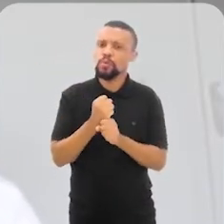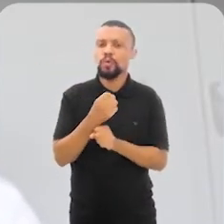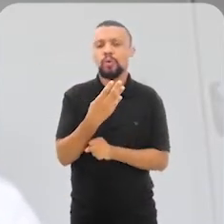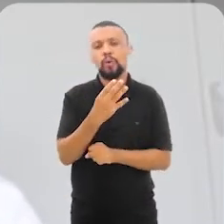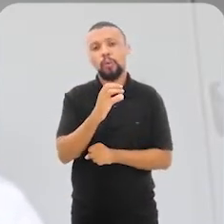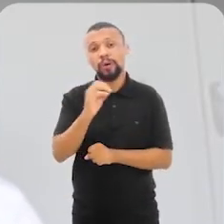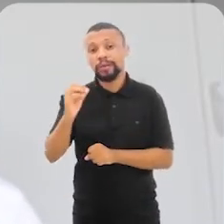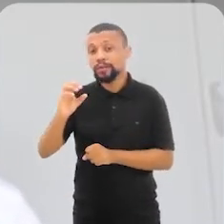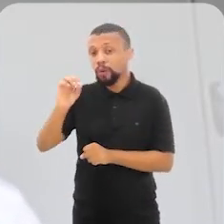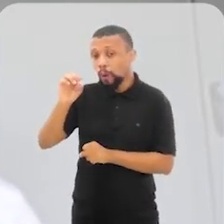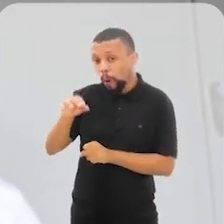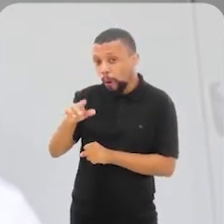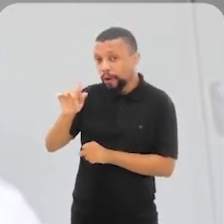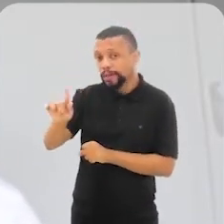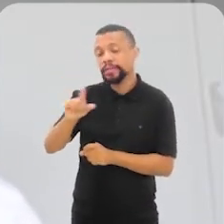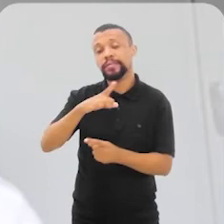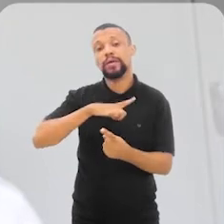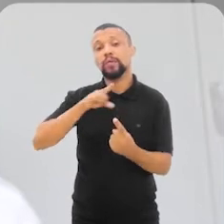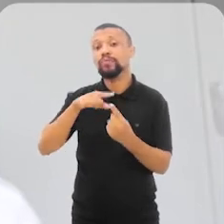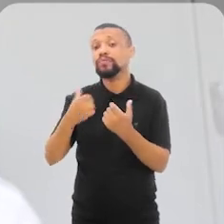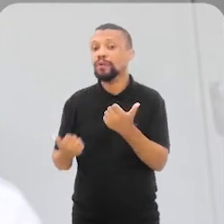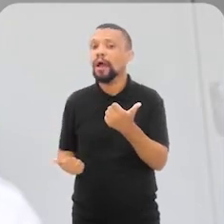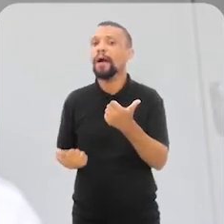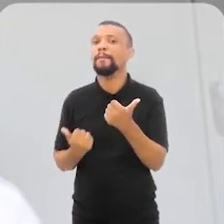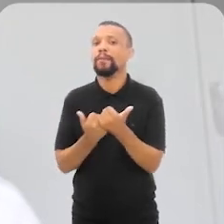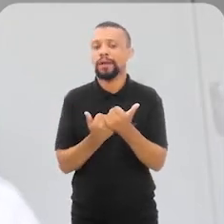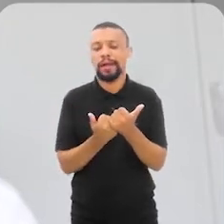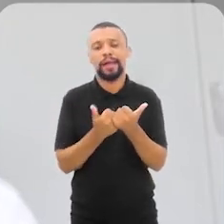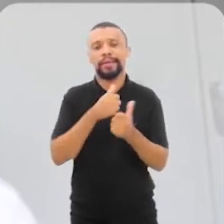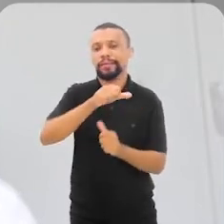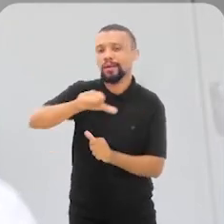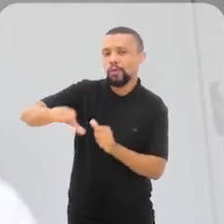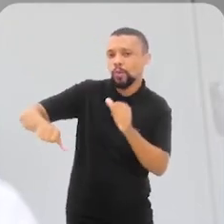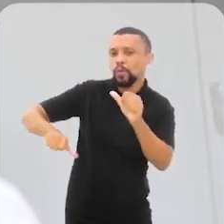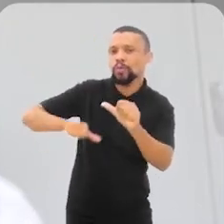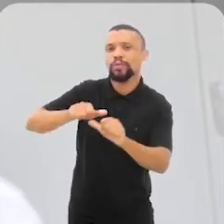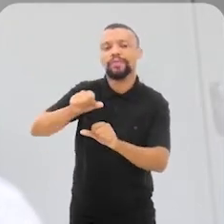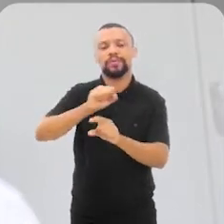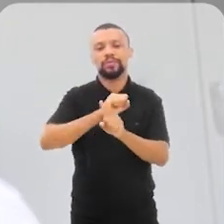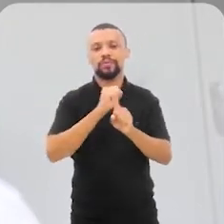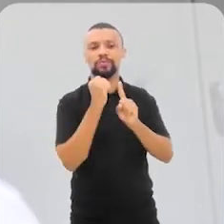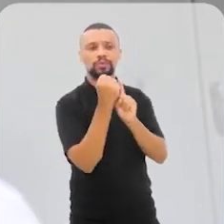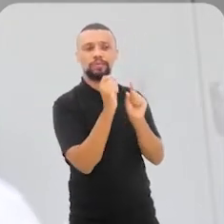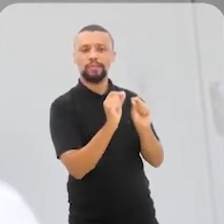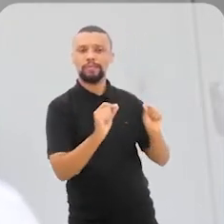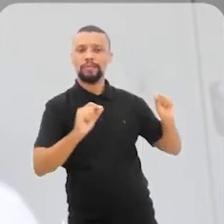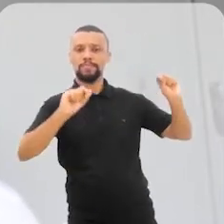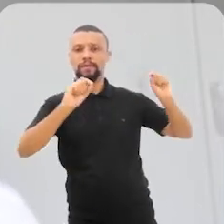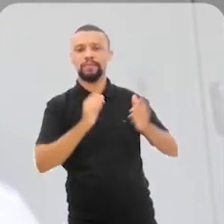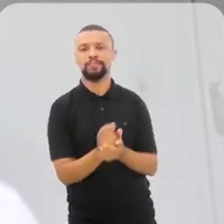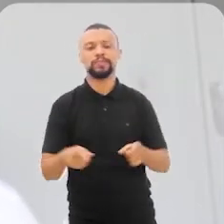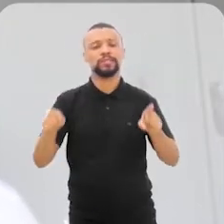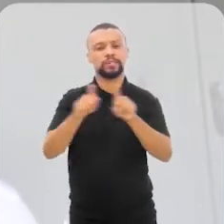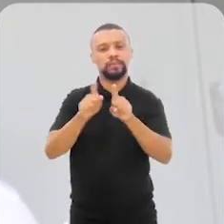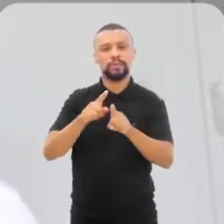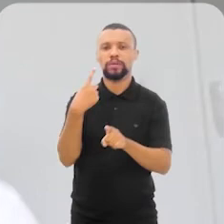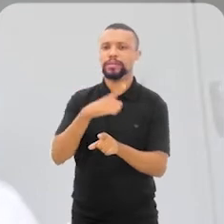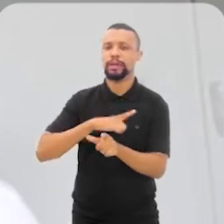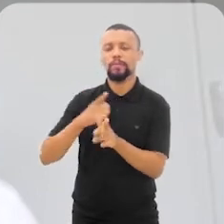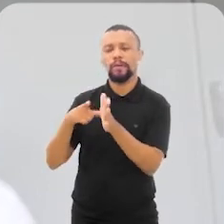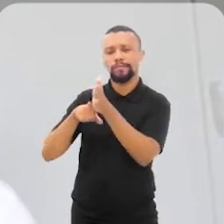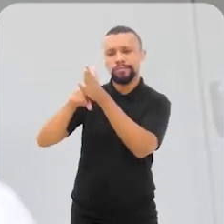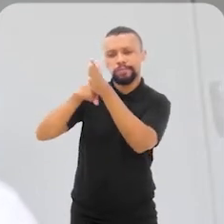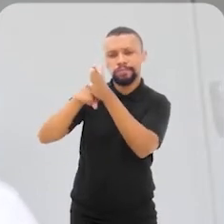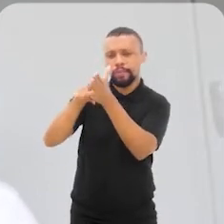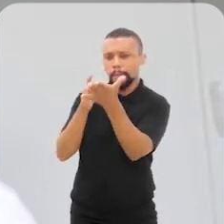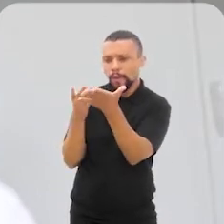organizações que apoiam essa inovação social. Além disso, nós temos aí mapeado os principais